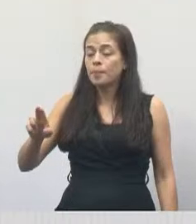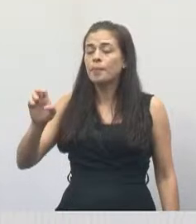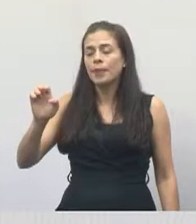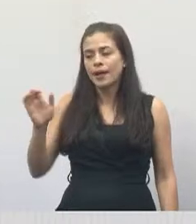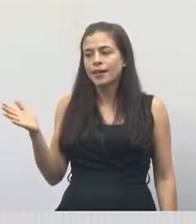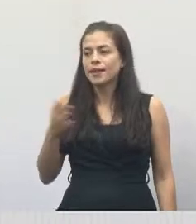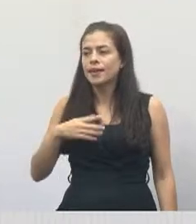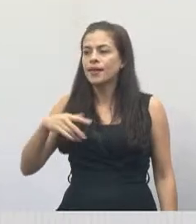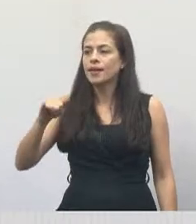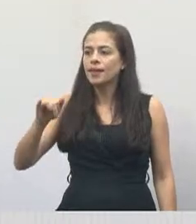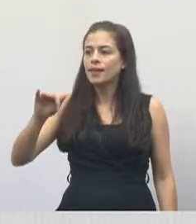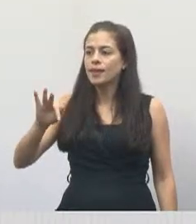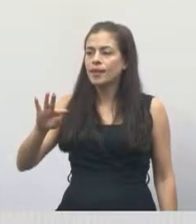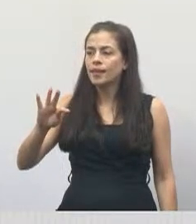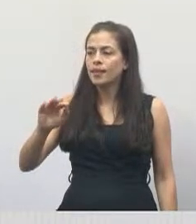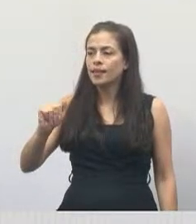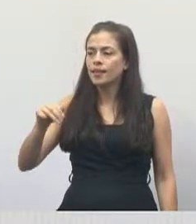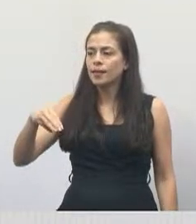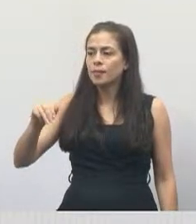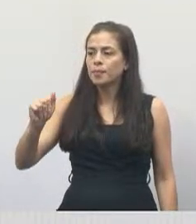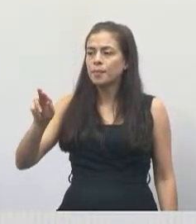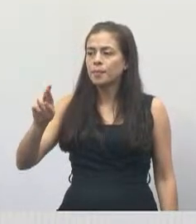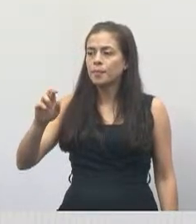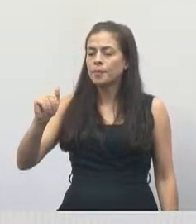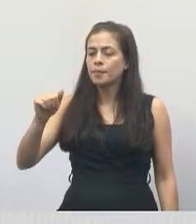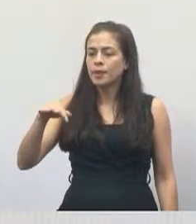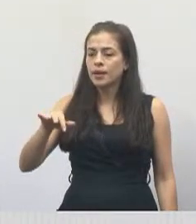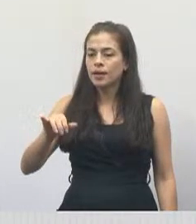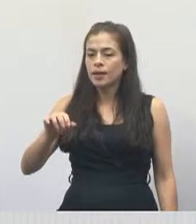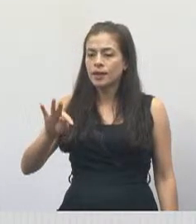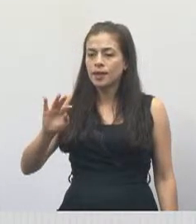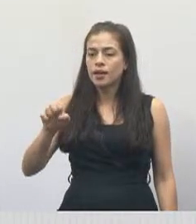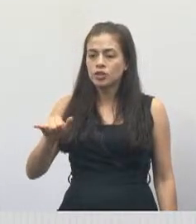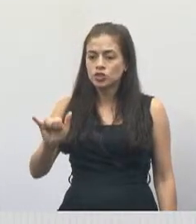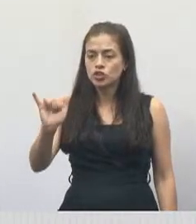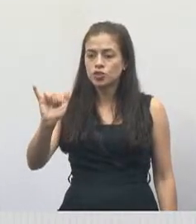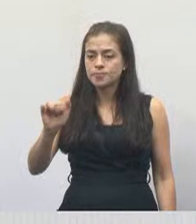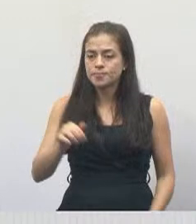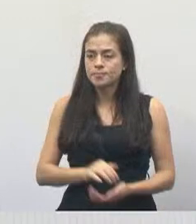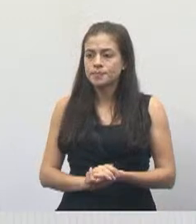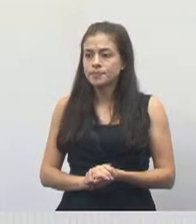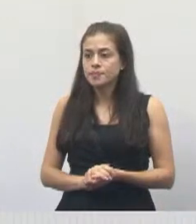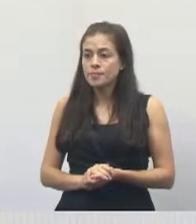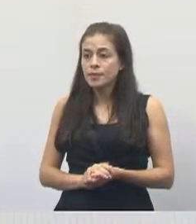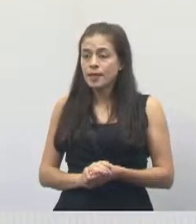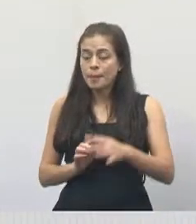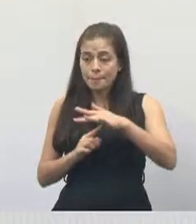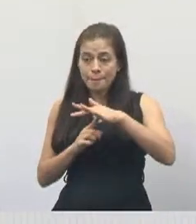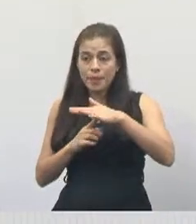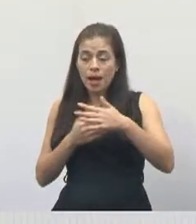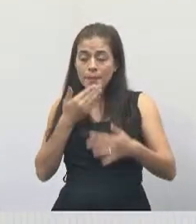tem que fazer ali, e a praça ali pedindo a academia livre.